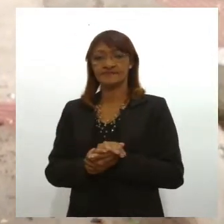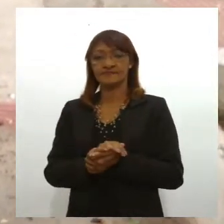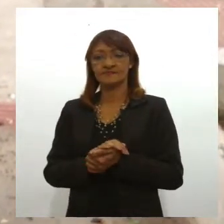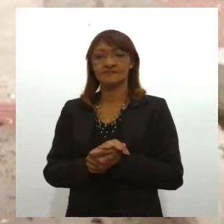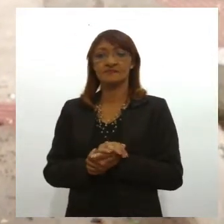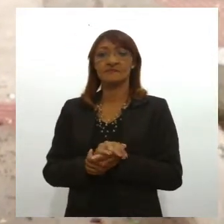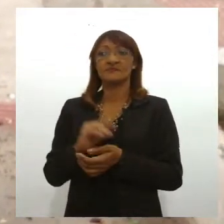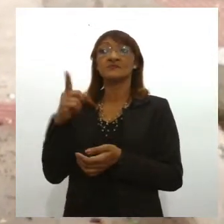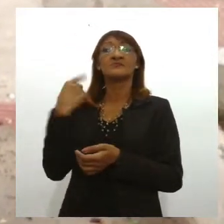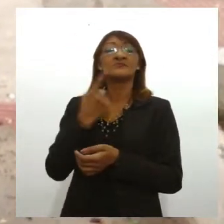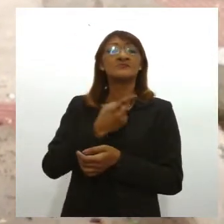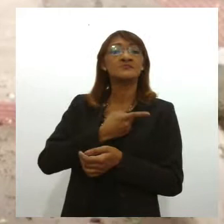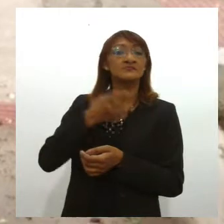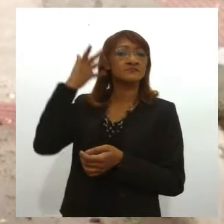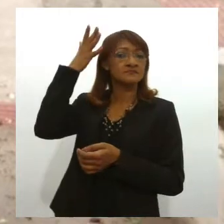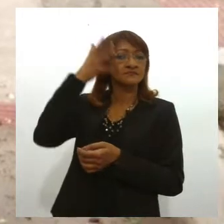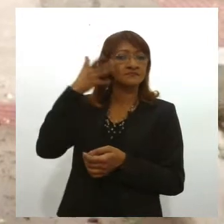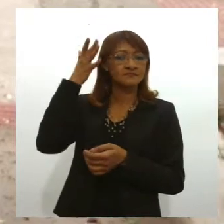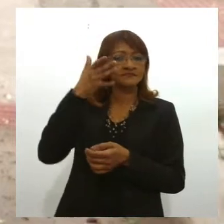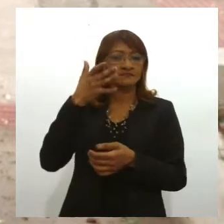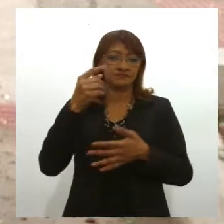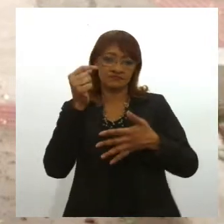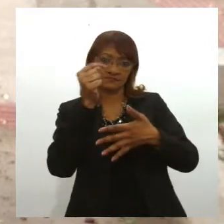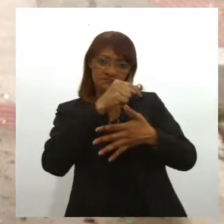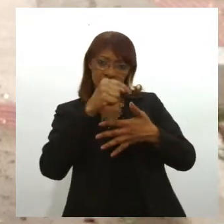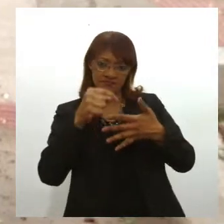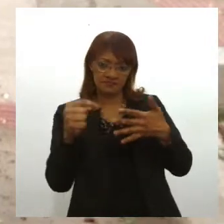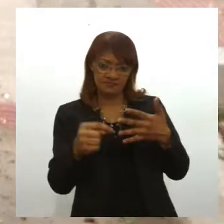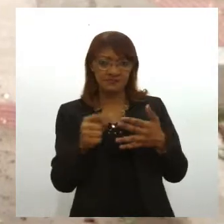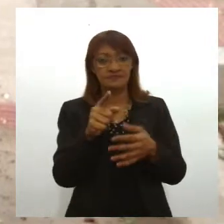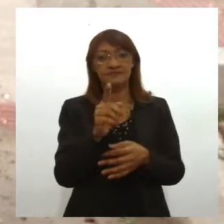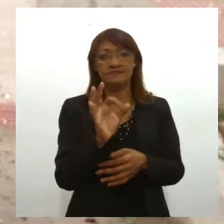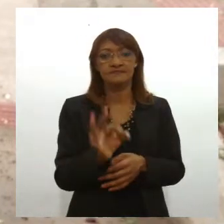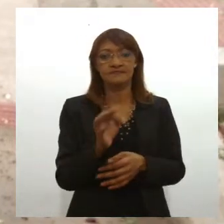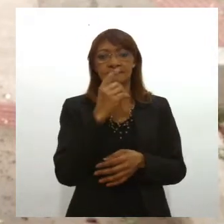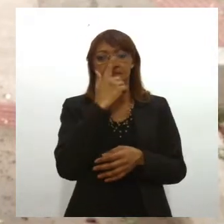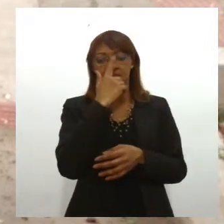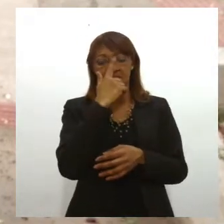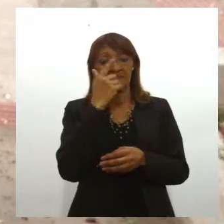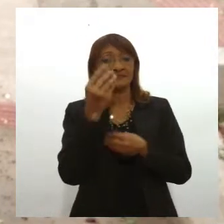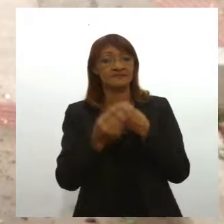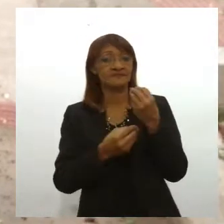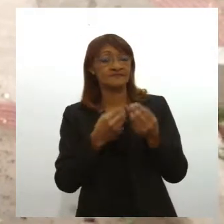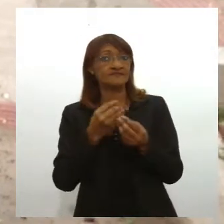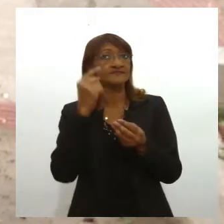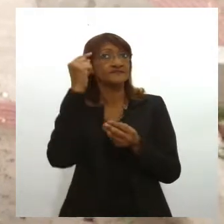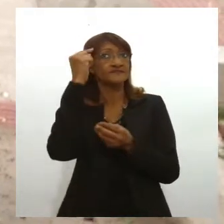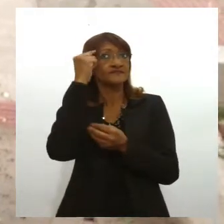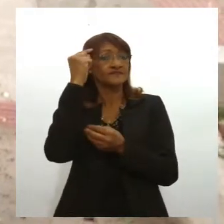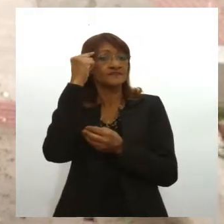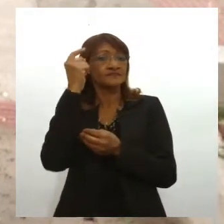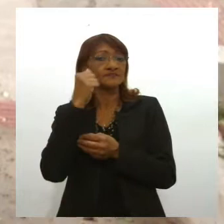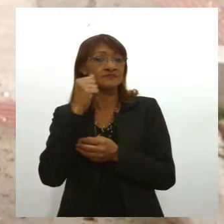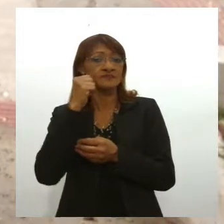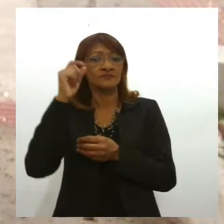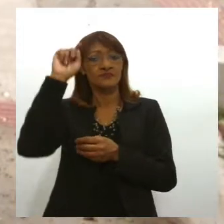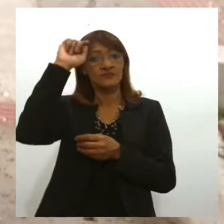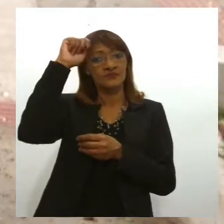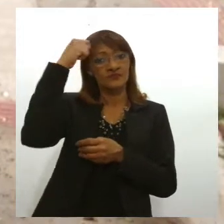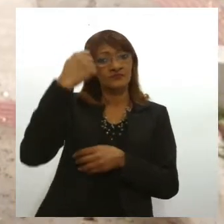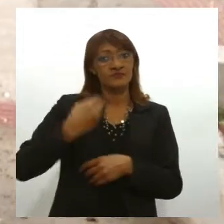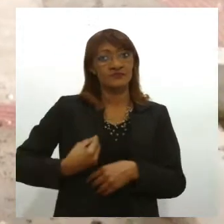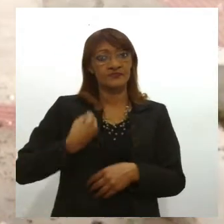palestras foi pensado em várias dimensões, né? O ciclo de palestras é pensamento das mulheres negras, vivências,